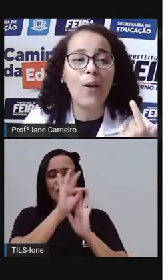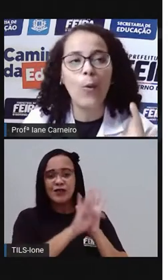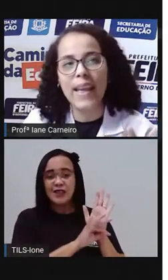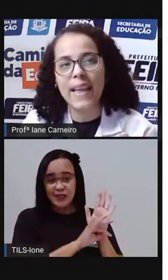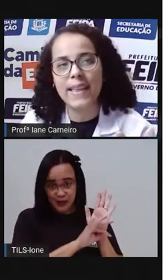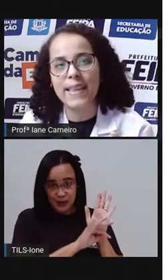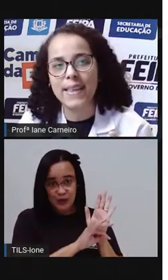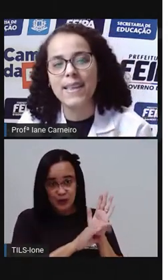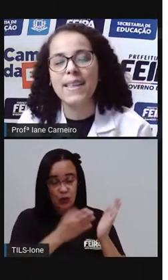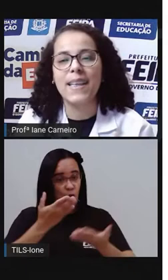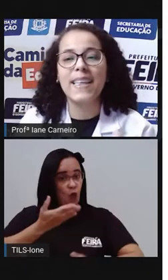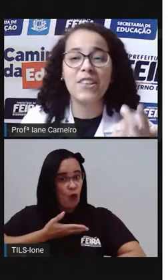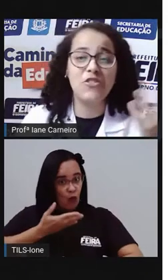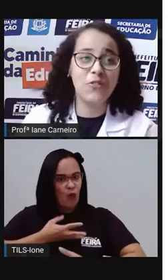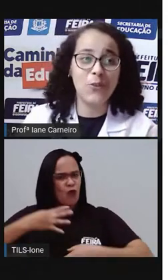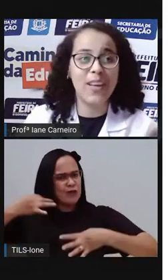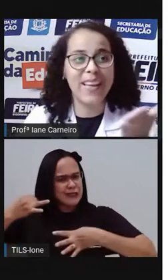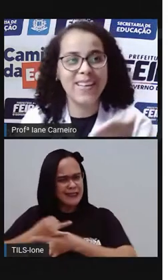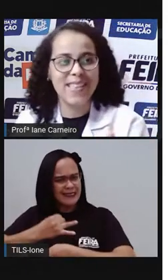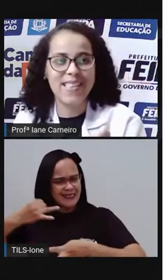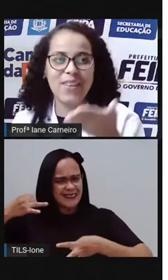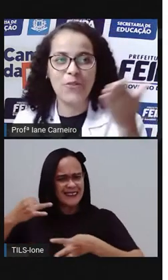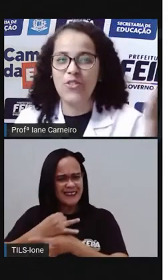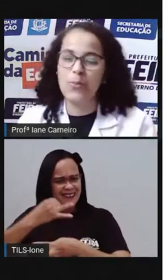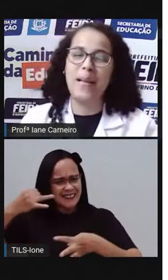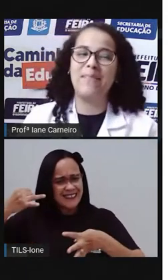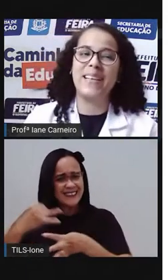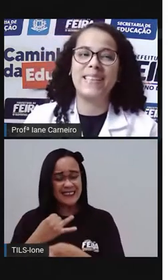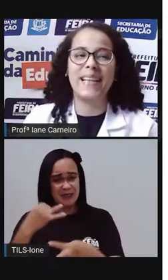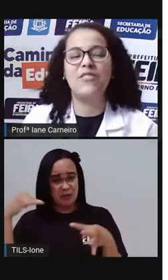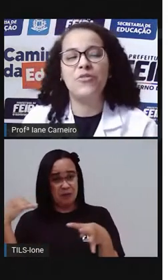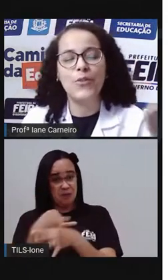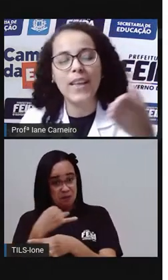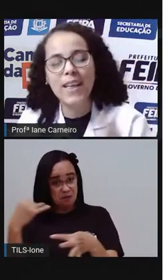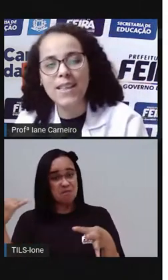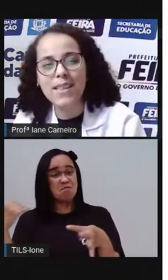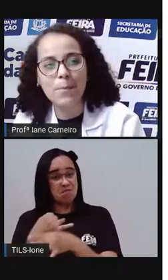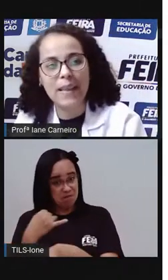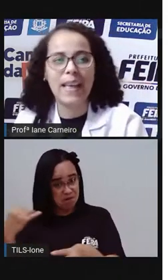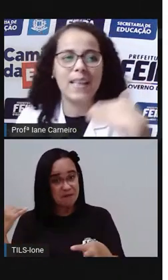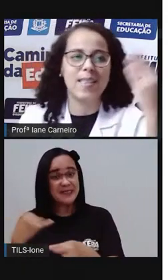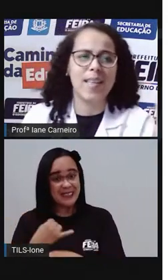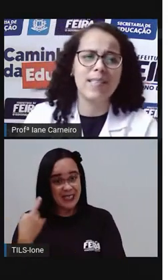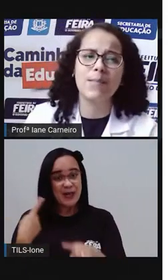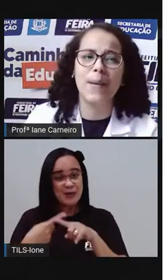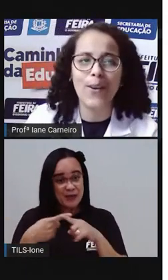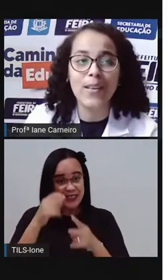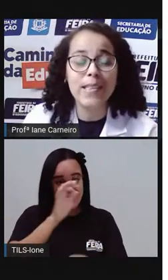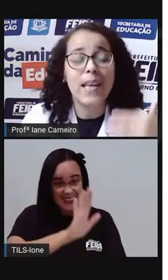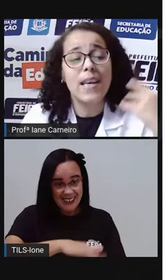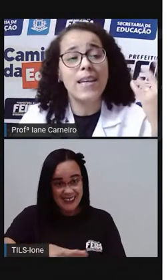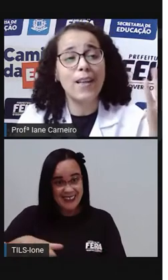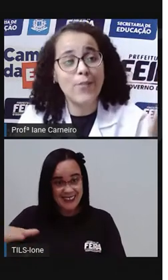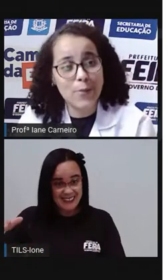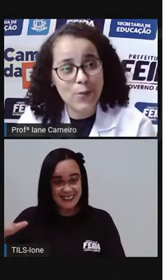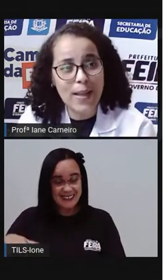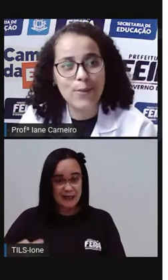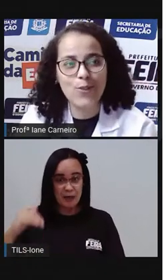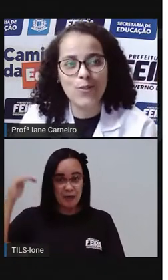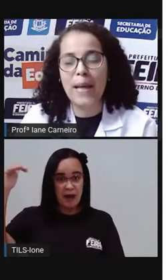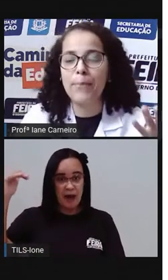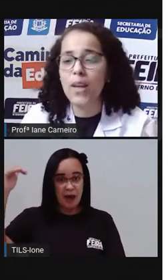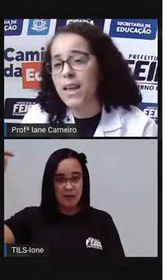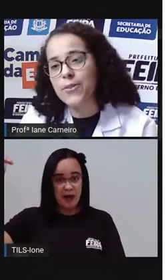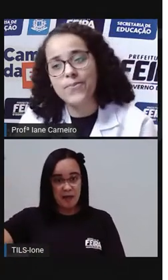aguenta. E a gente viu crianças, lá no vídeo do Palavra Acampada, gente viu crianças pequenas, crianças maiores, e nós vemos o